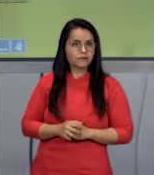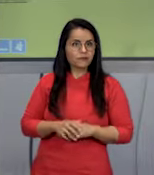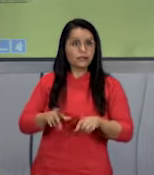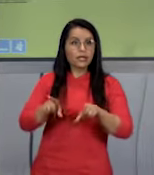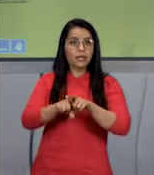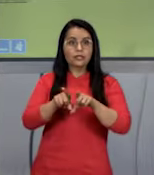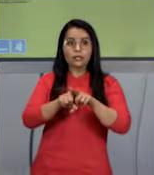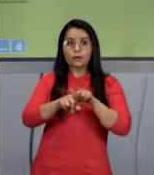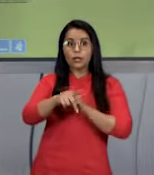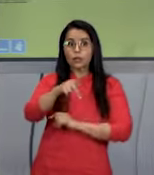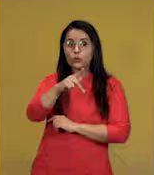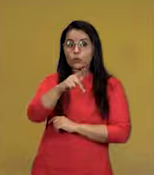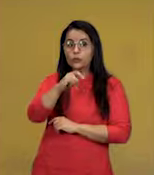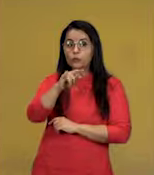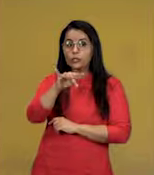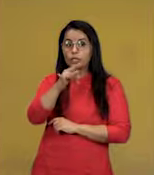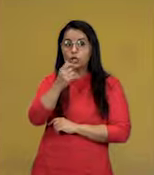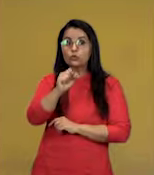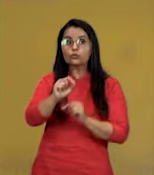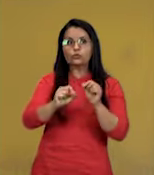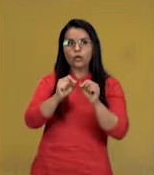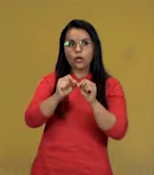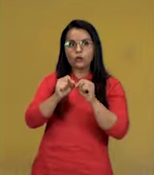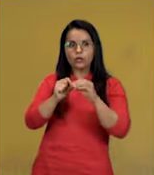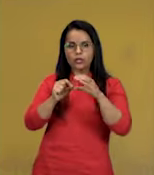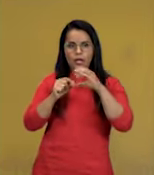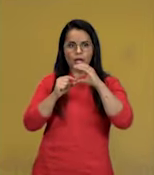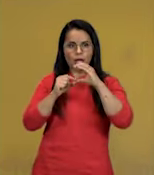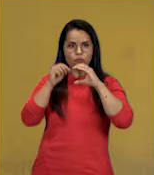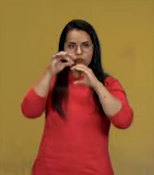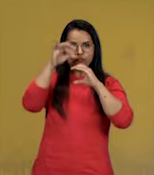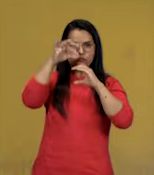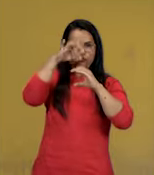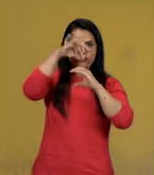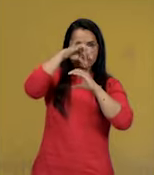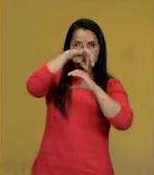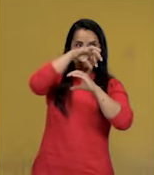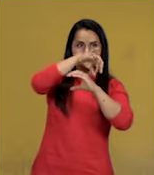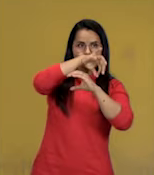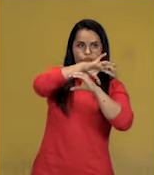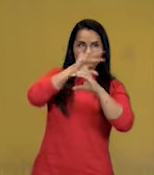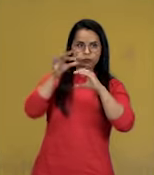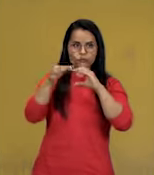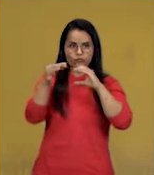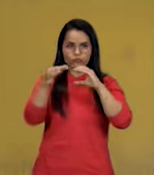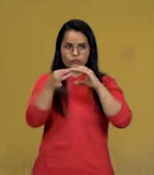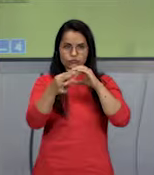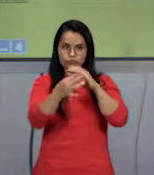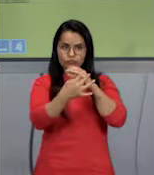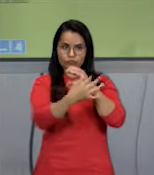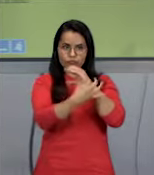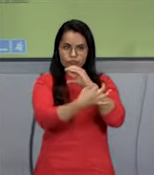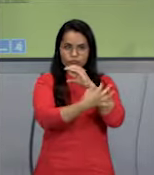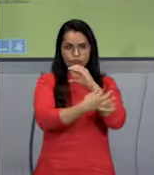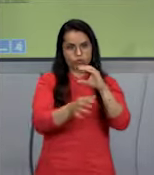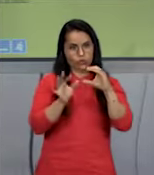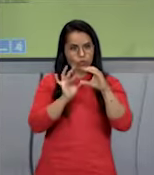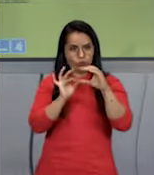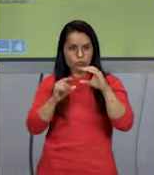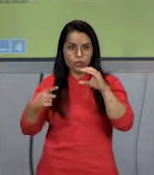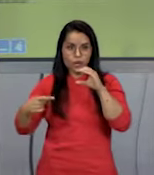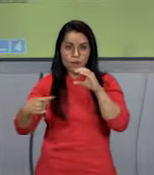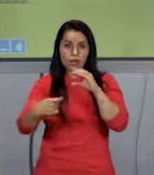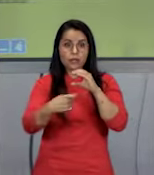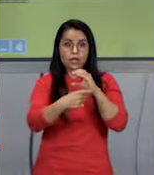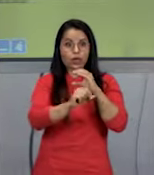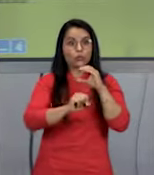o pilos, que é uma estrutura sexual. De sexual, o a gente fala no caso de bactérias,